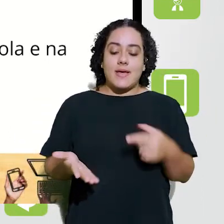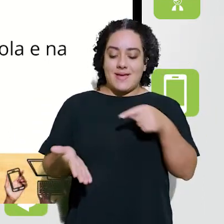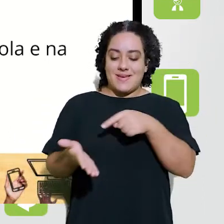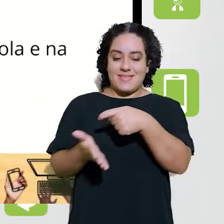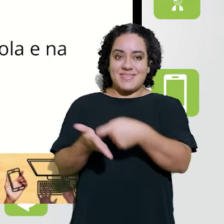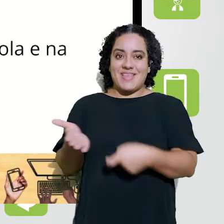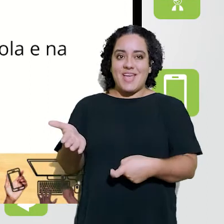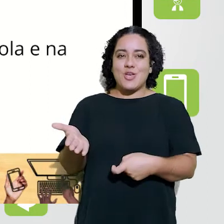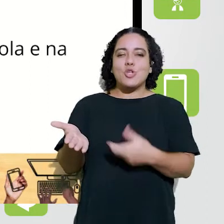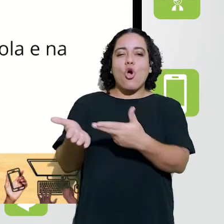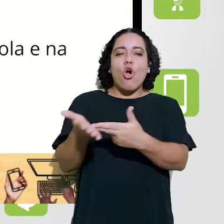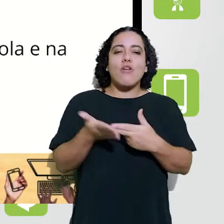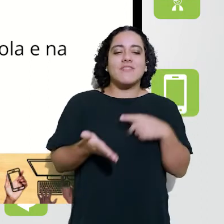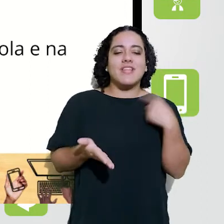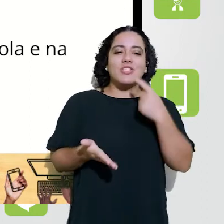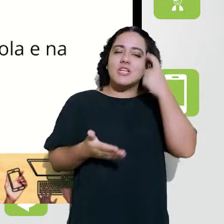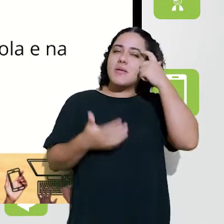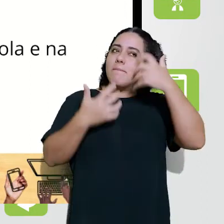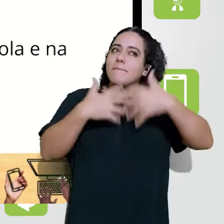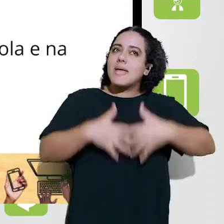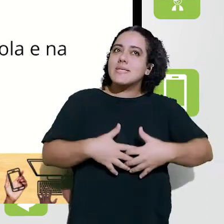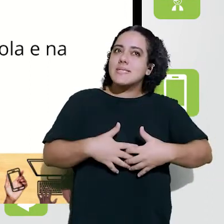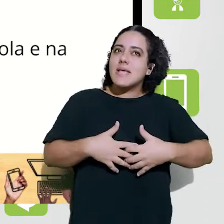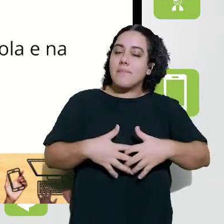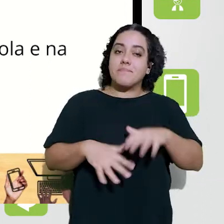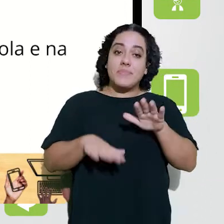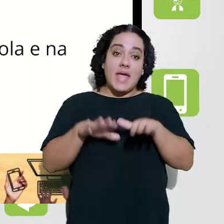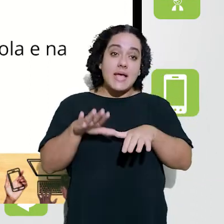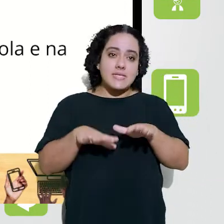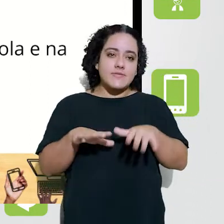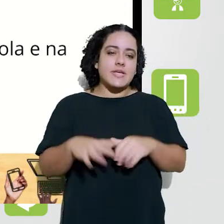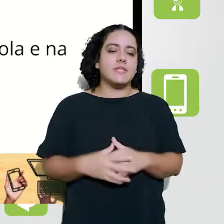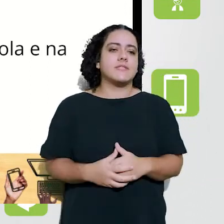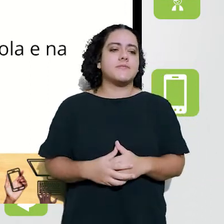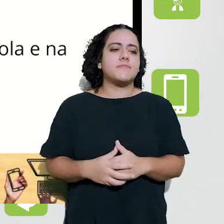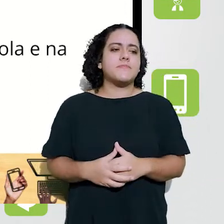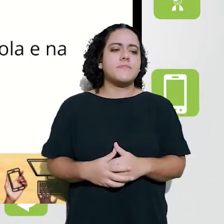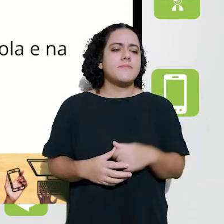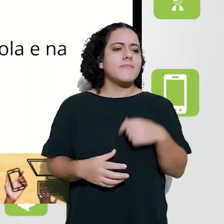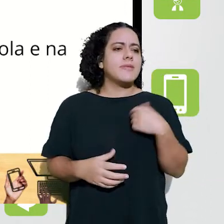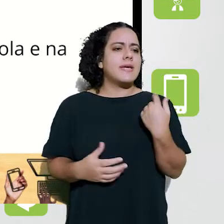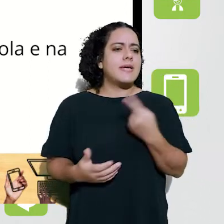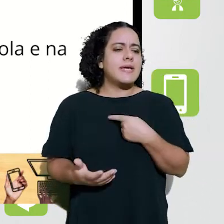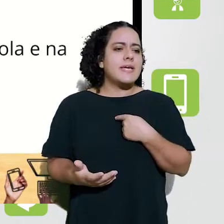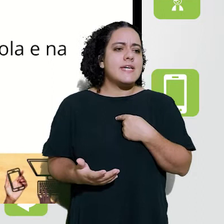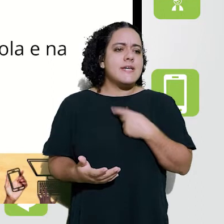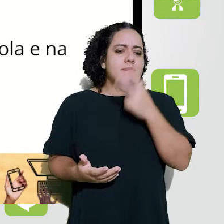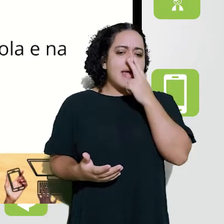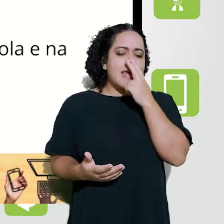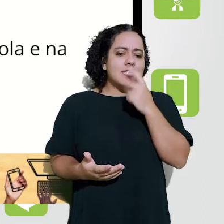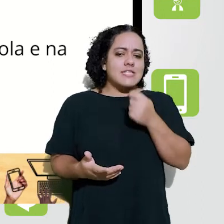convidado a pensar. E muitas vezes, é